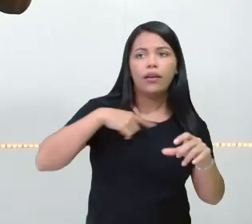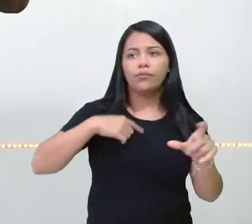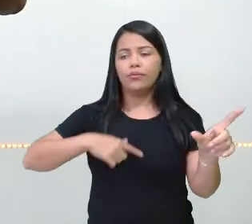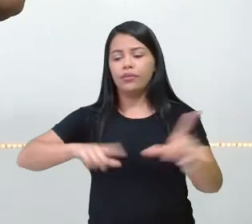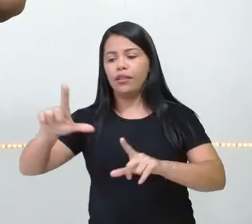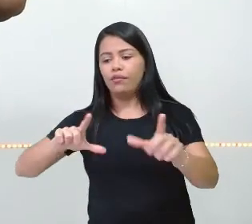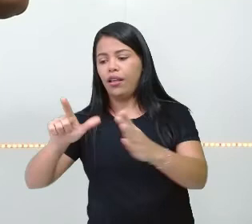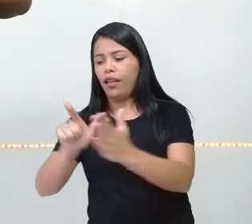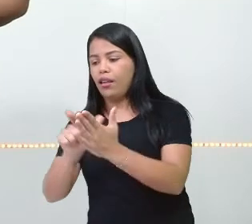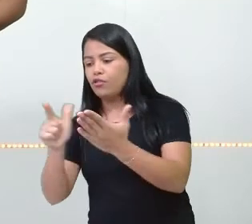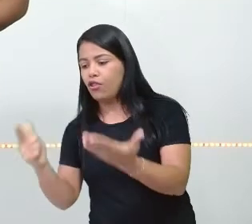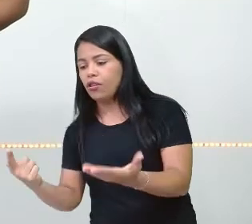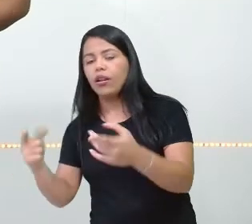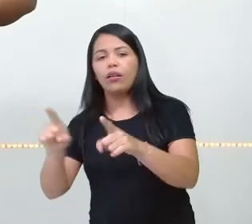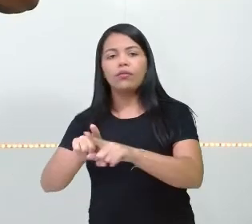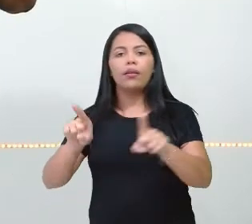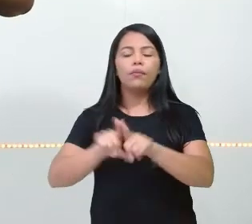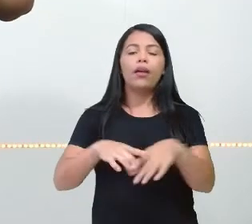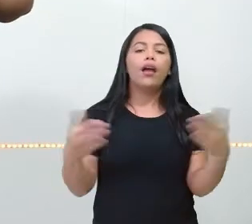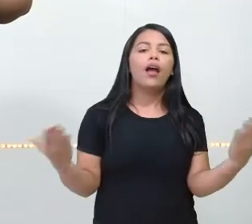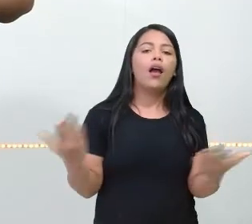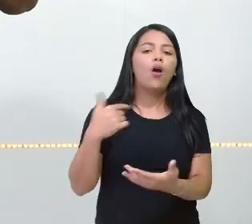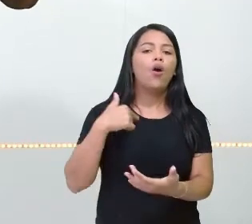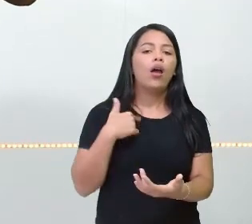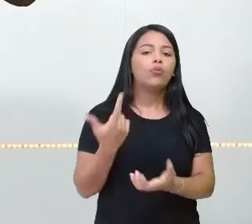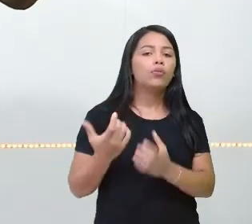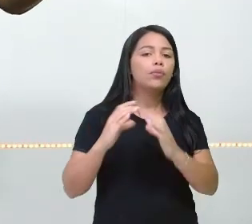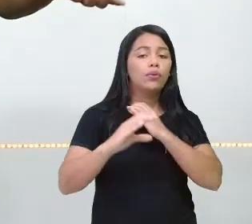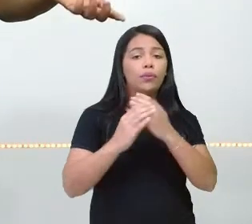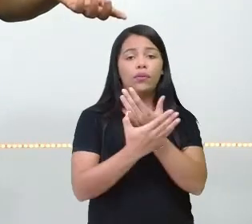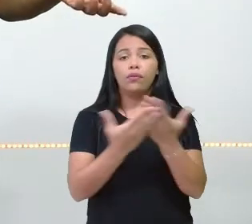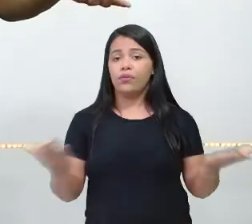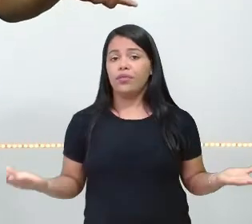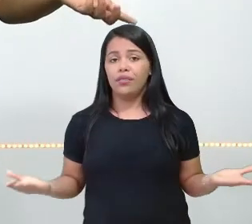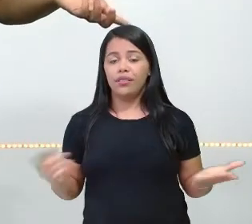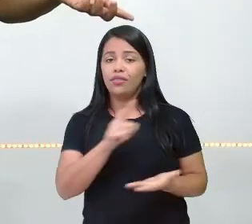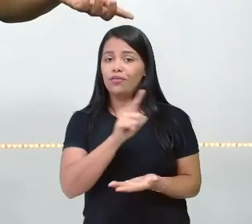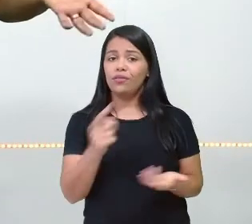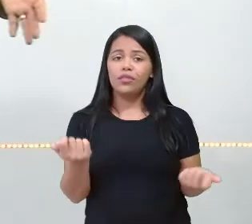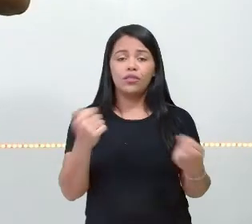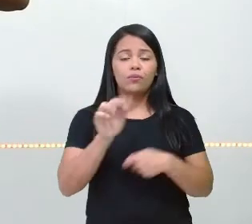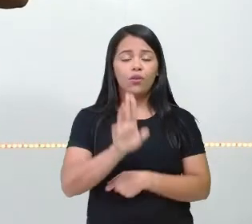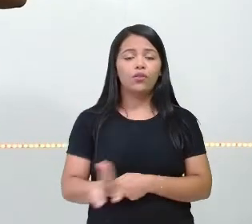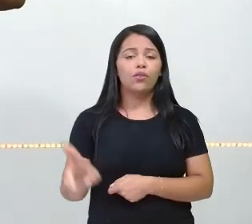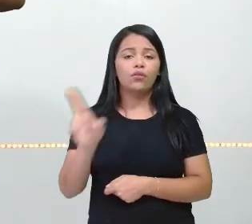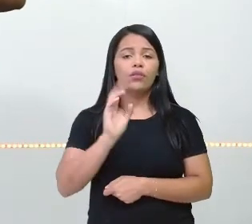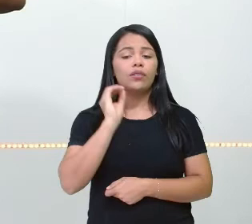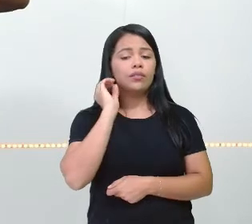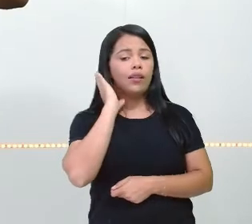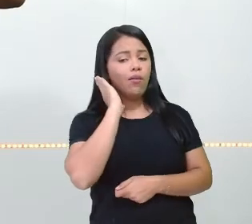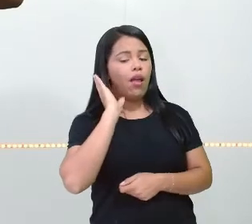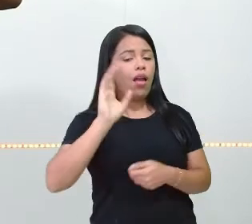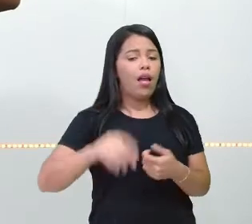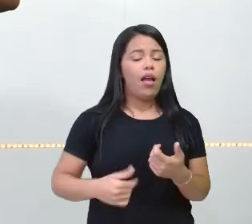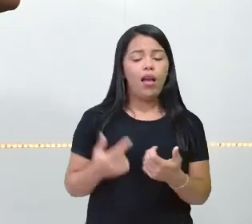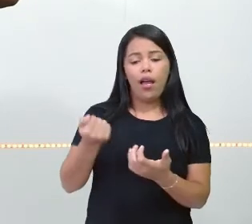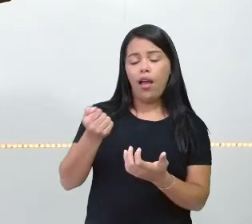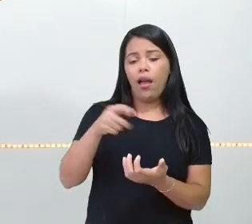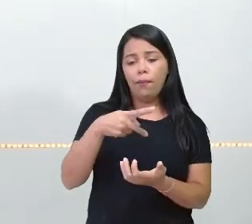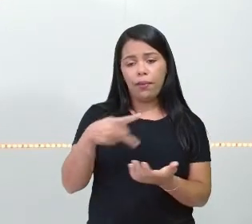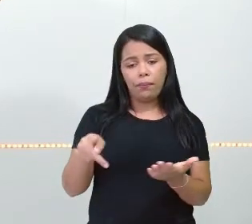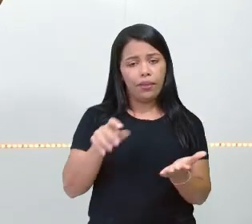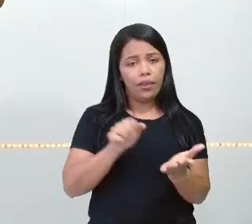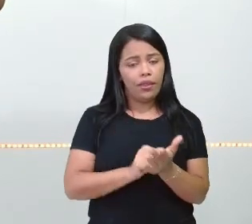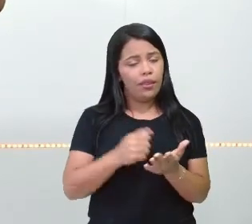me comunicando com vocês. E eu posso estar aí no seu celular, através do aplicativo, no notebook, no computador